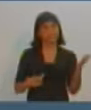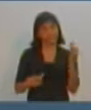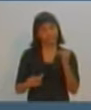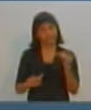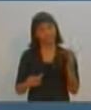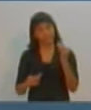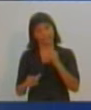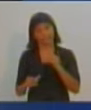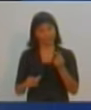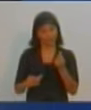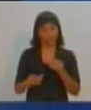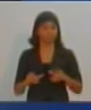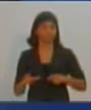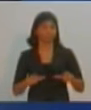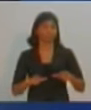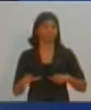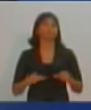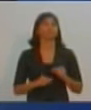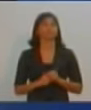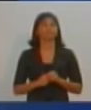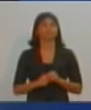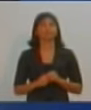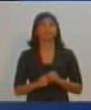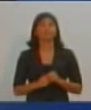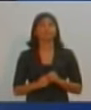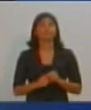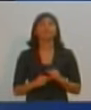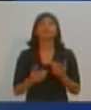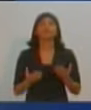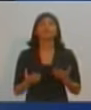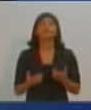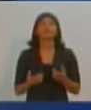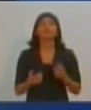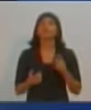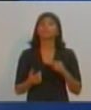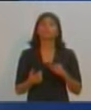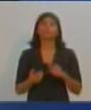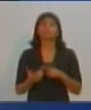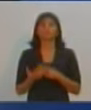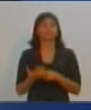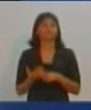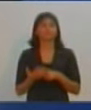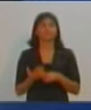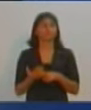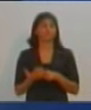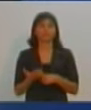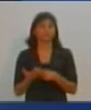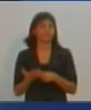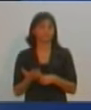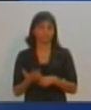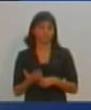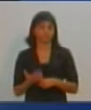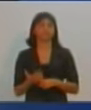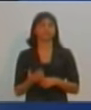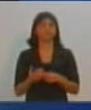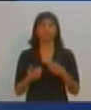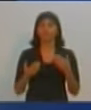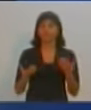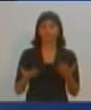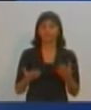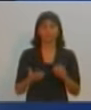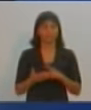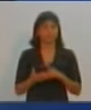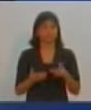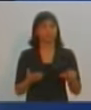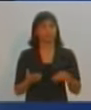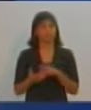instituições? Um minuto e 30, candidato. Bem, eu não quero aqui fazer promessas levianas, que vamos trazer grandes empresas. Nós